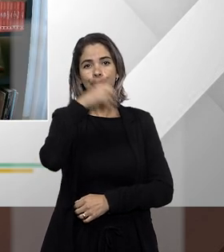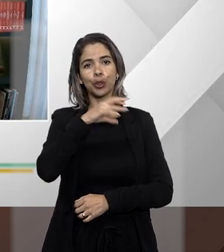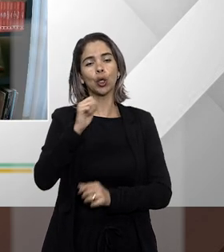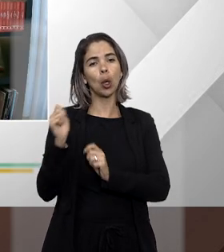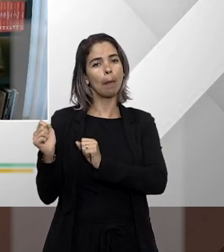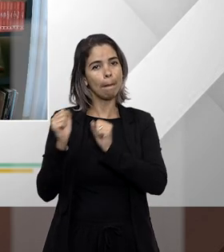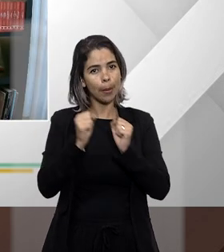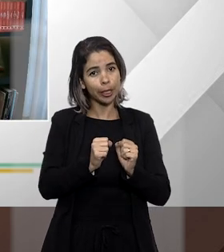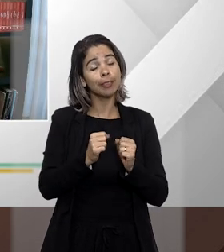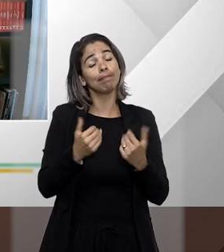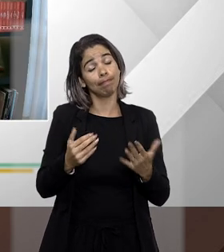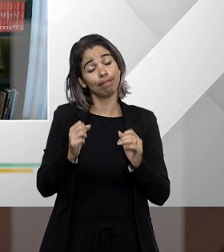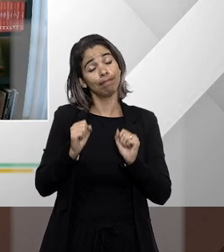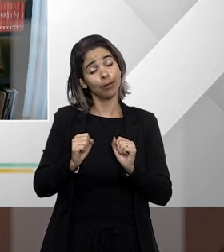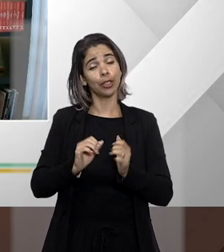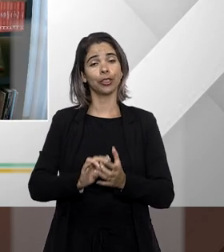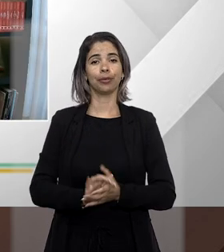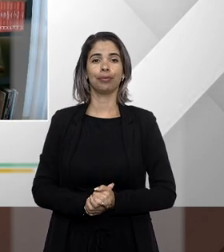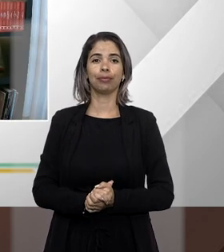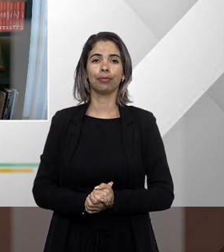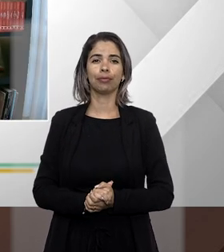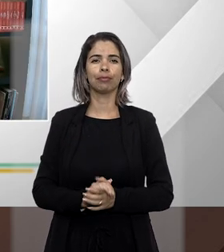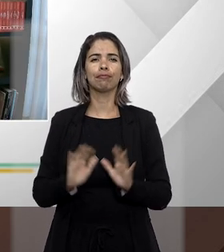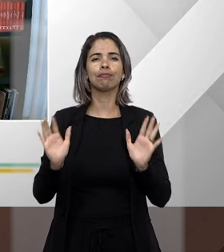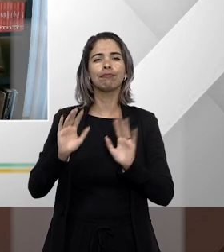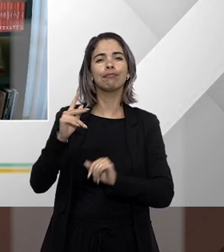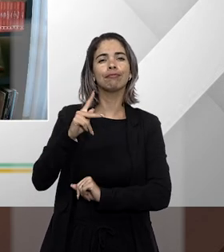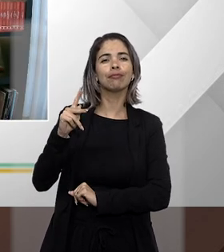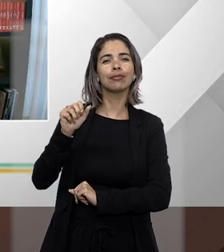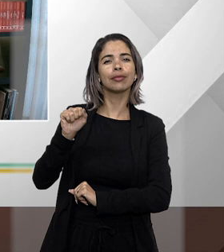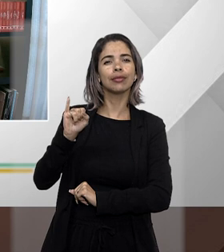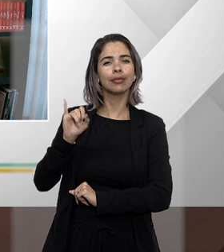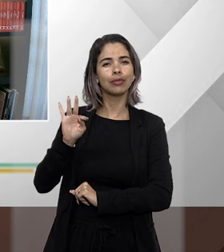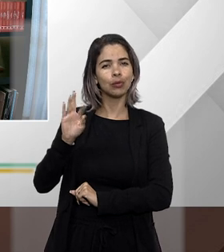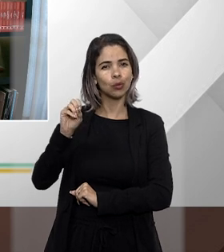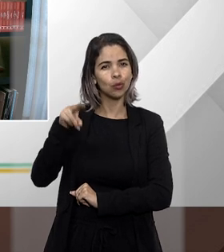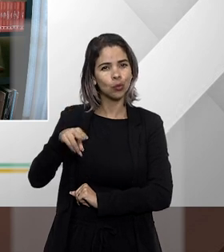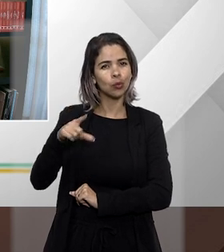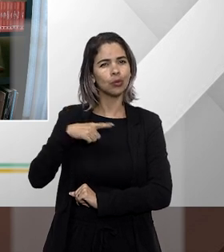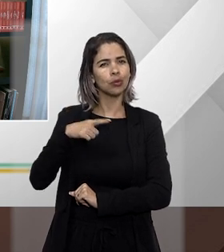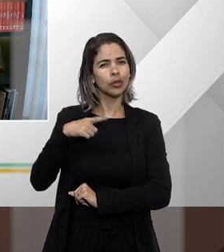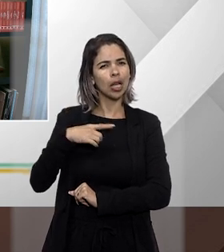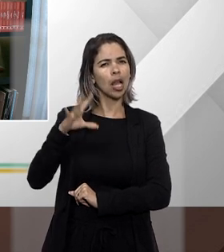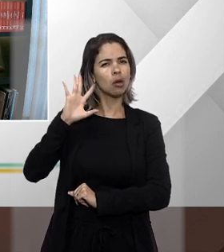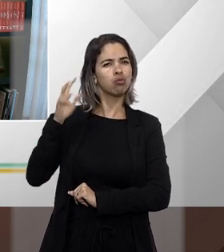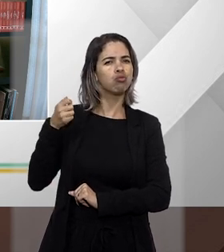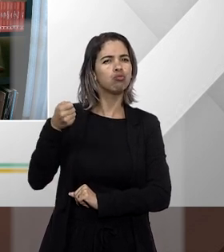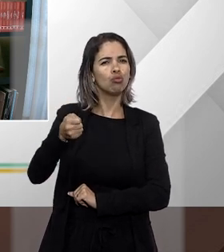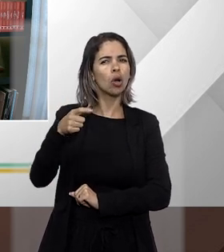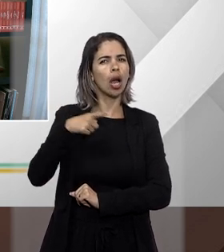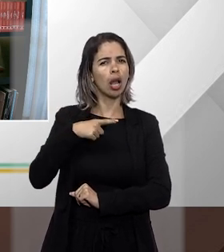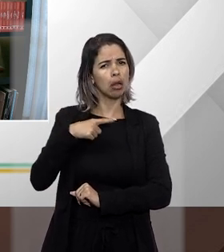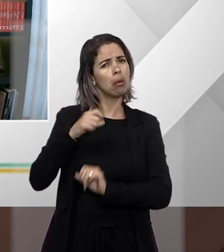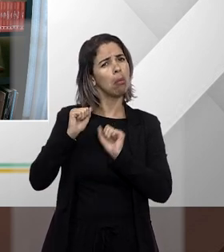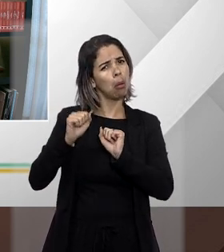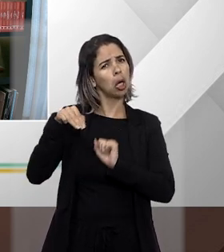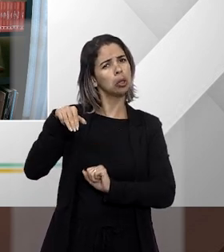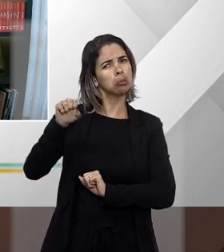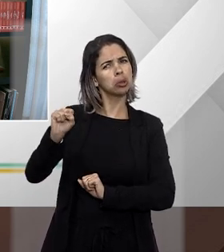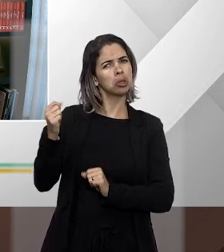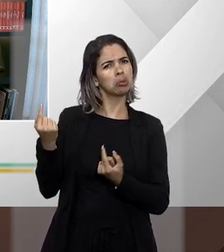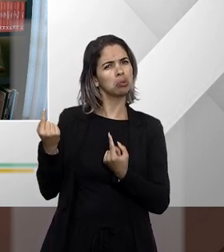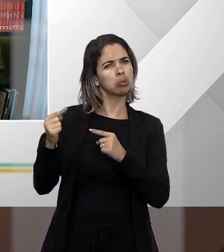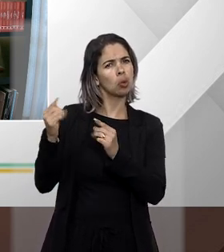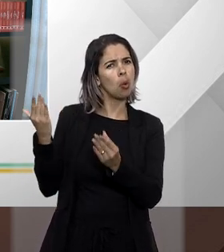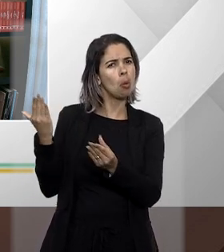Ailton com relação a decisão teratológica do juiz é cabível o mandado de segurança e a proposta o que seria então para quem